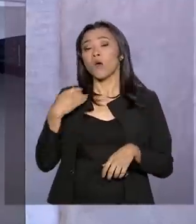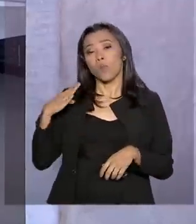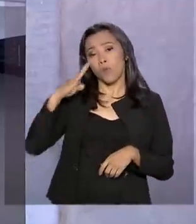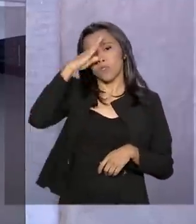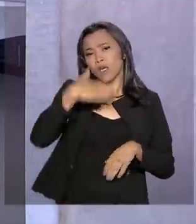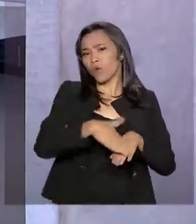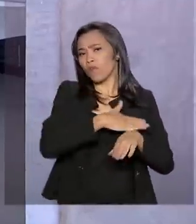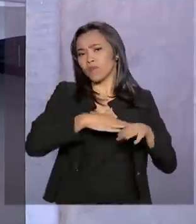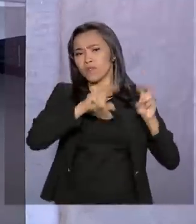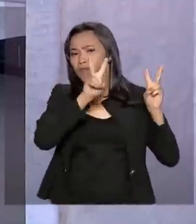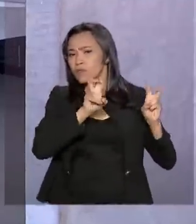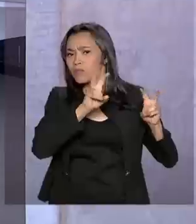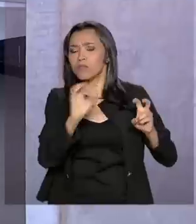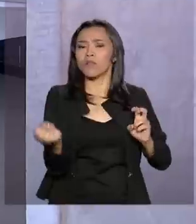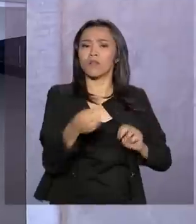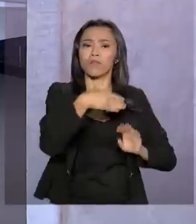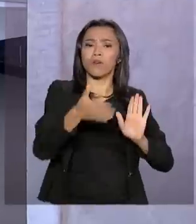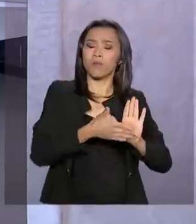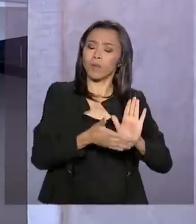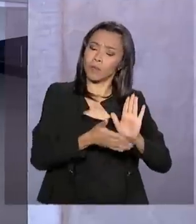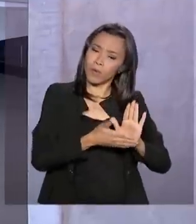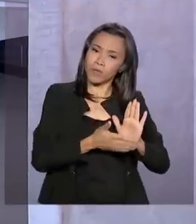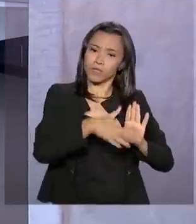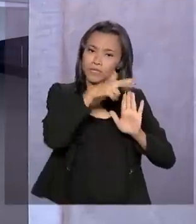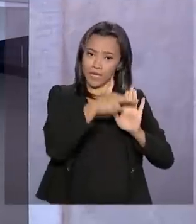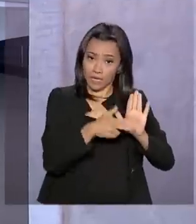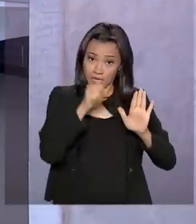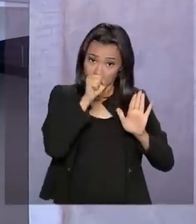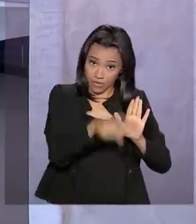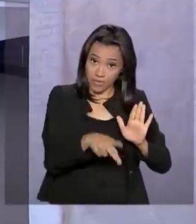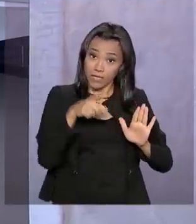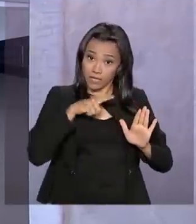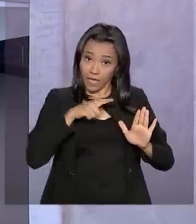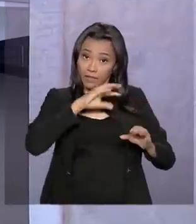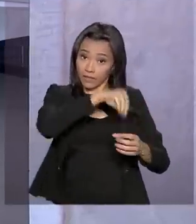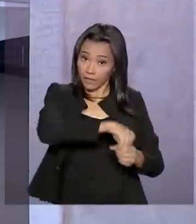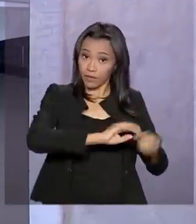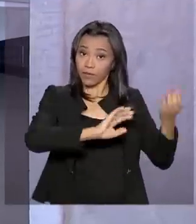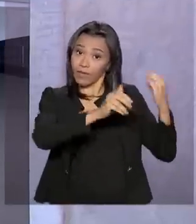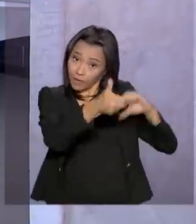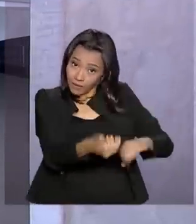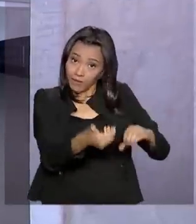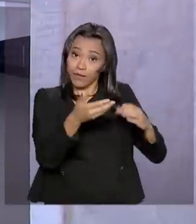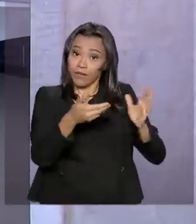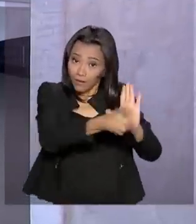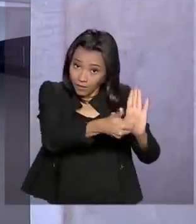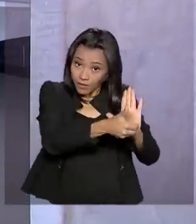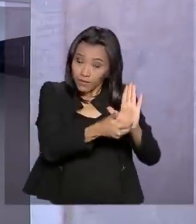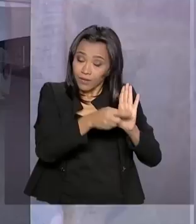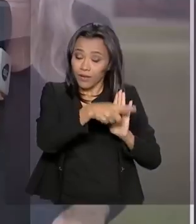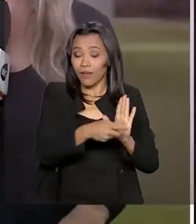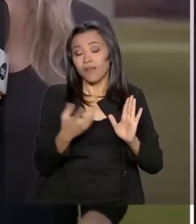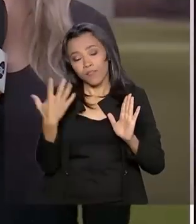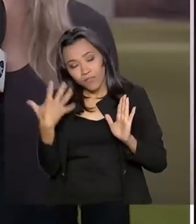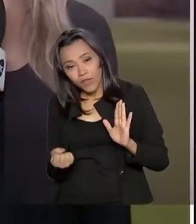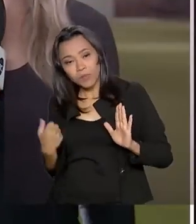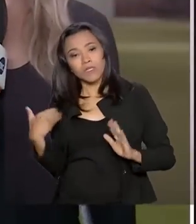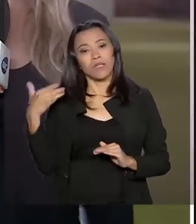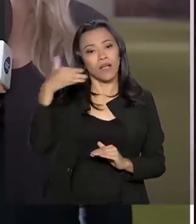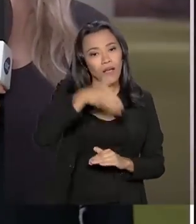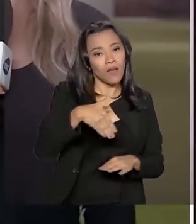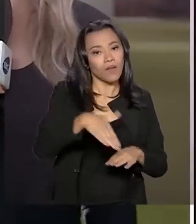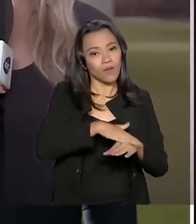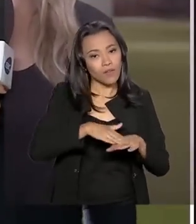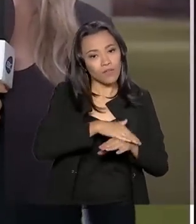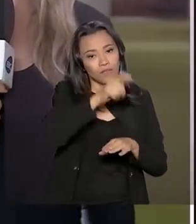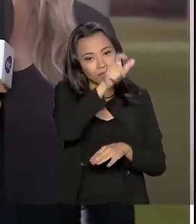nova Previdência, que está tramitando na Câmara dos Deputados. E é pra lá que a gente vai agora conversar com a repórter Selma Dias. Olá